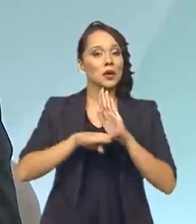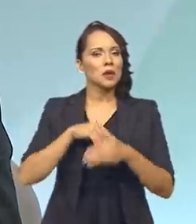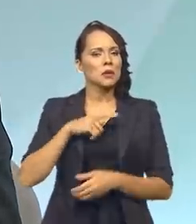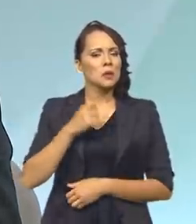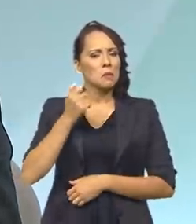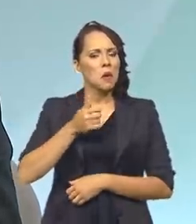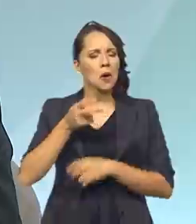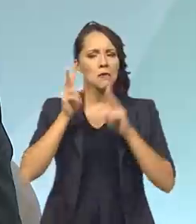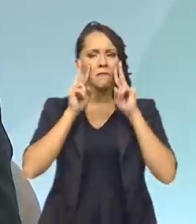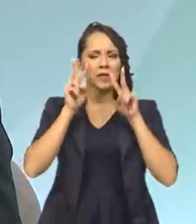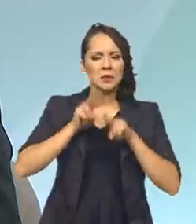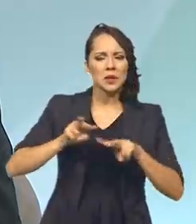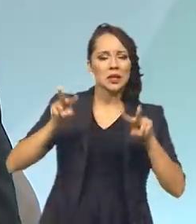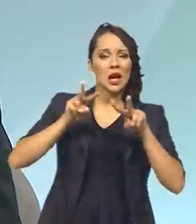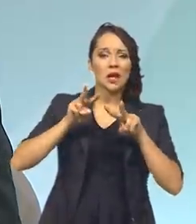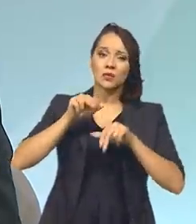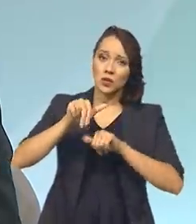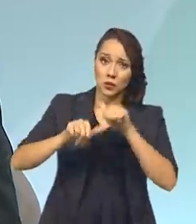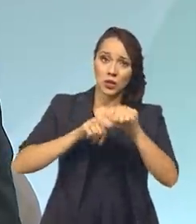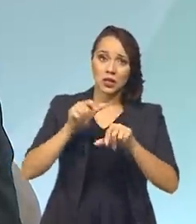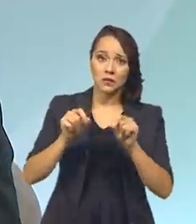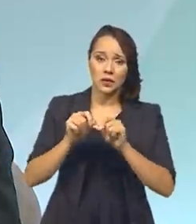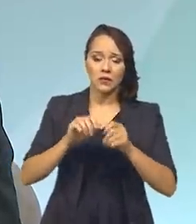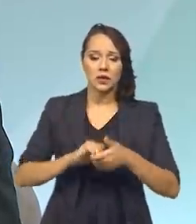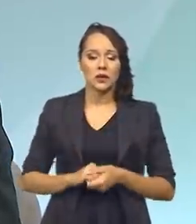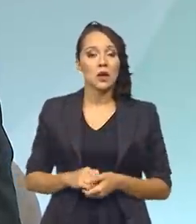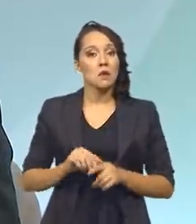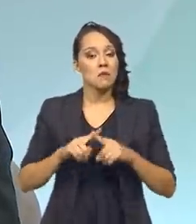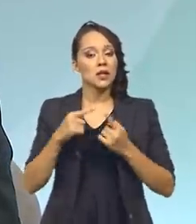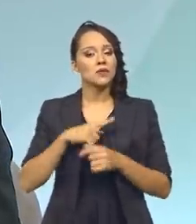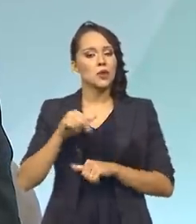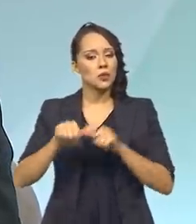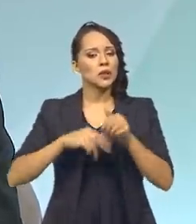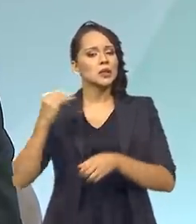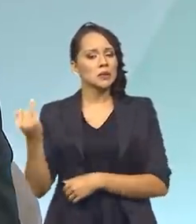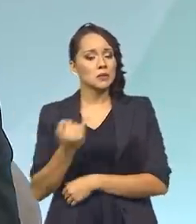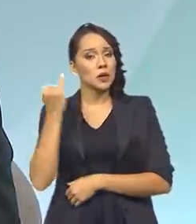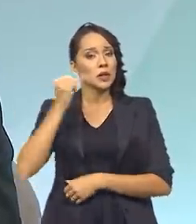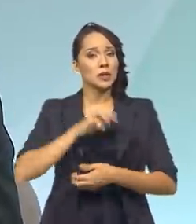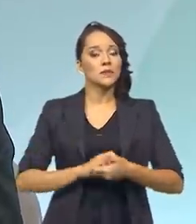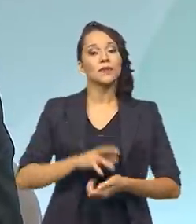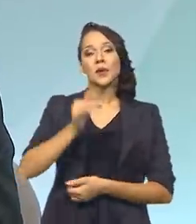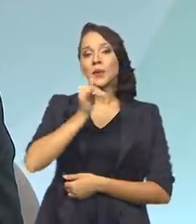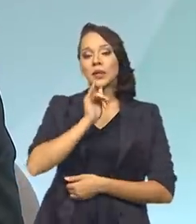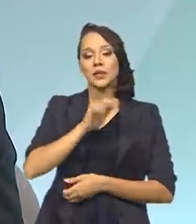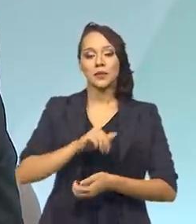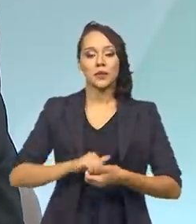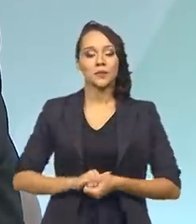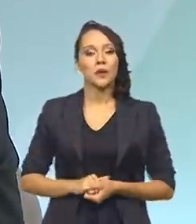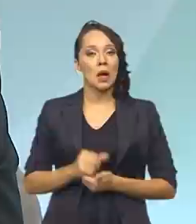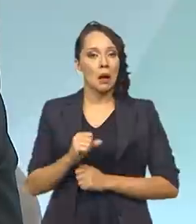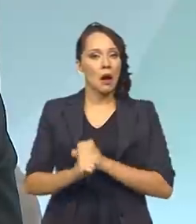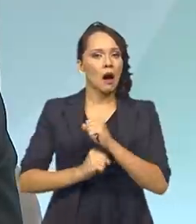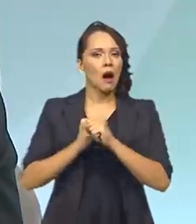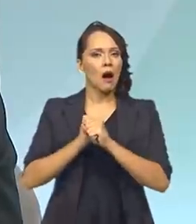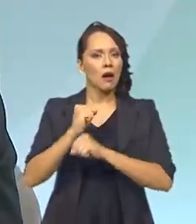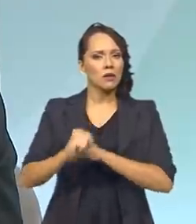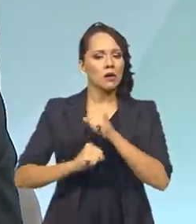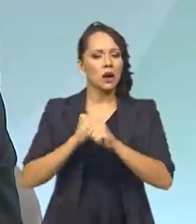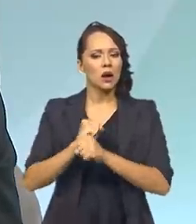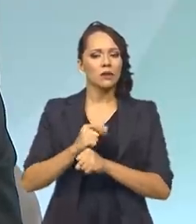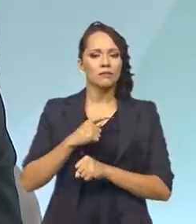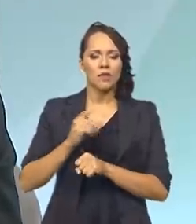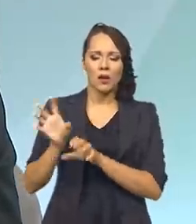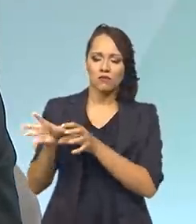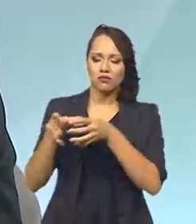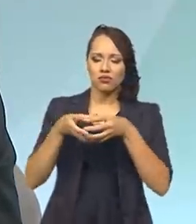visibilidade com as mudanças que foram feitas, mas foram mudanças importantíssimas. Por exemplo, todo ano nós pegamos um bolo